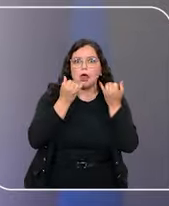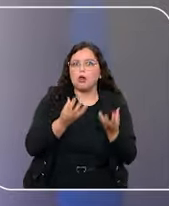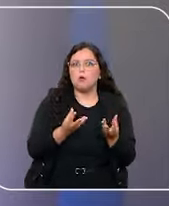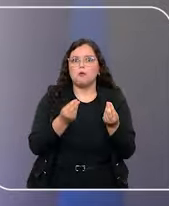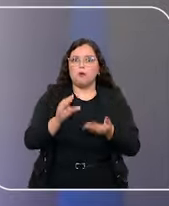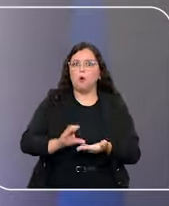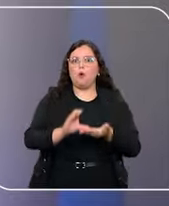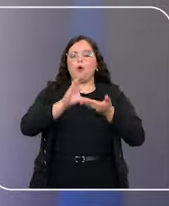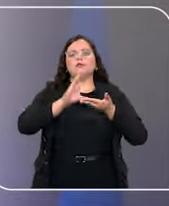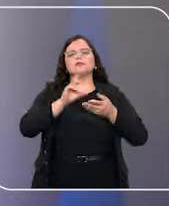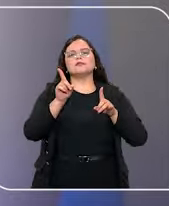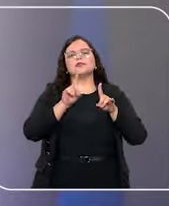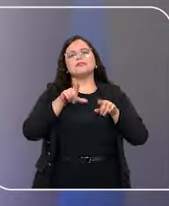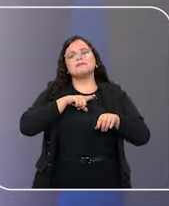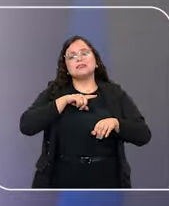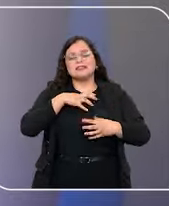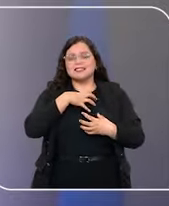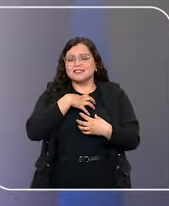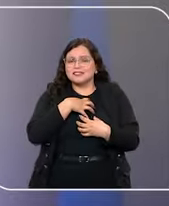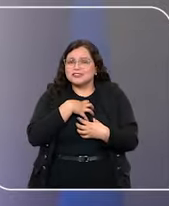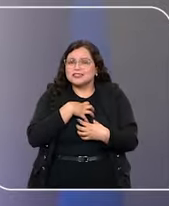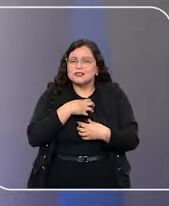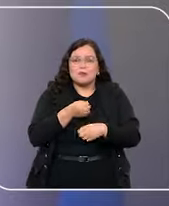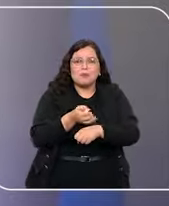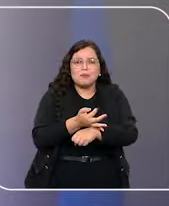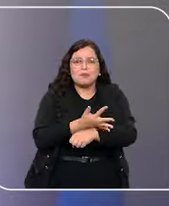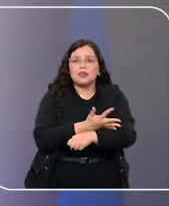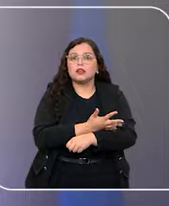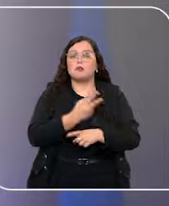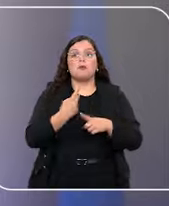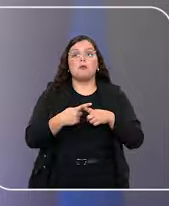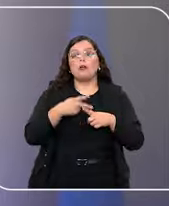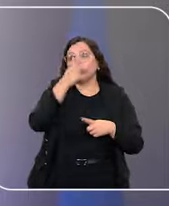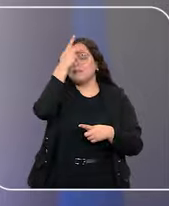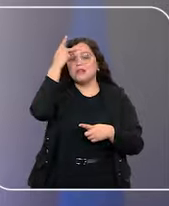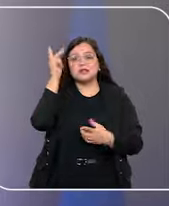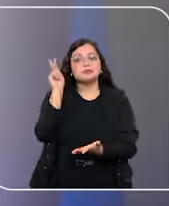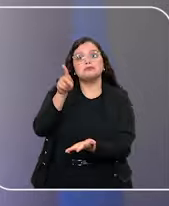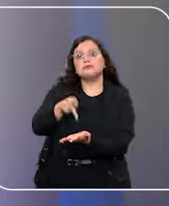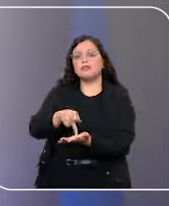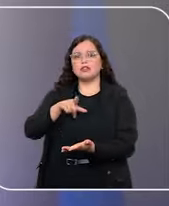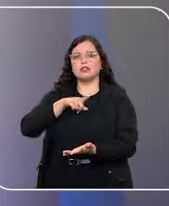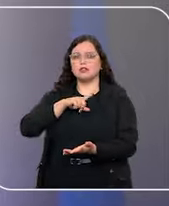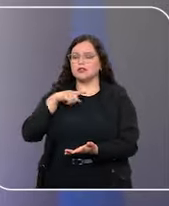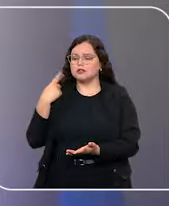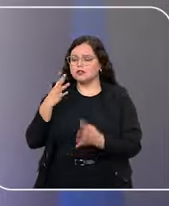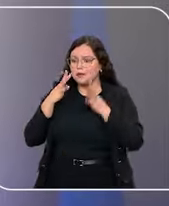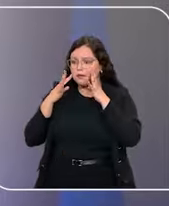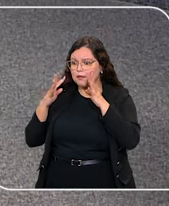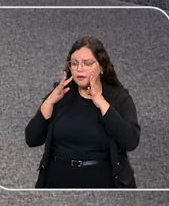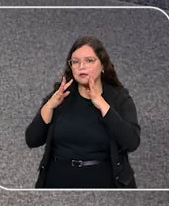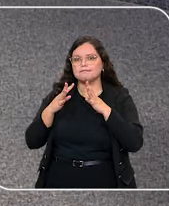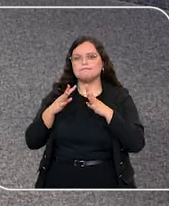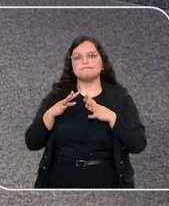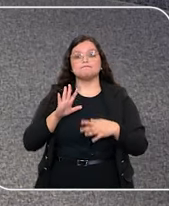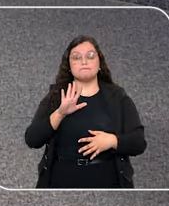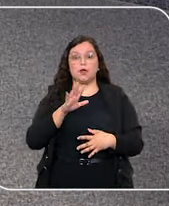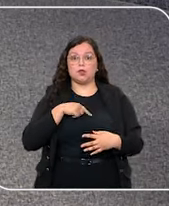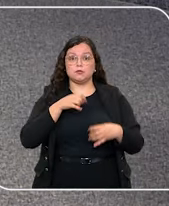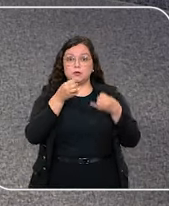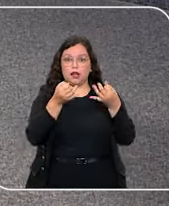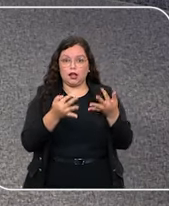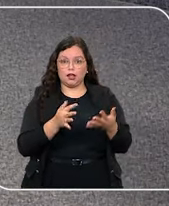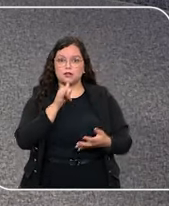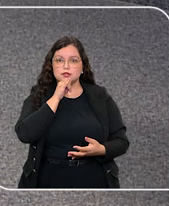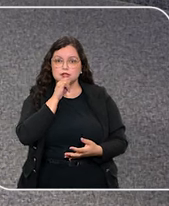mas também a carga emocional presente nos personagens reais que a gente ouviu. Pra vocês terem uma ideia, é o seguinte,